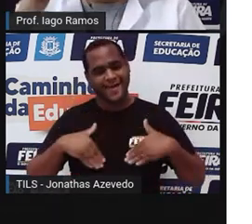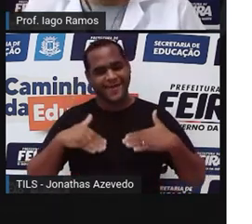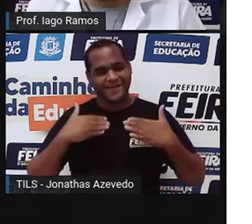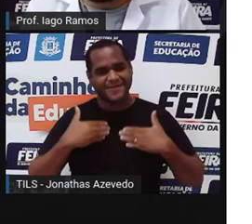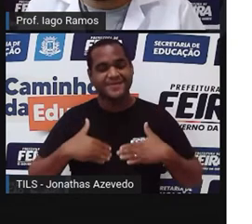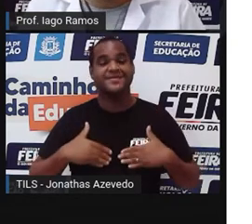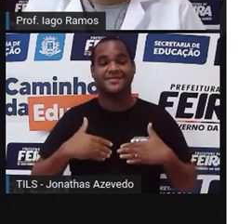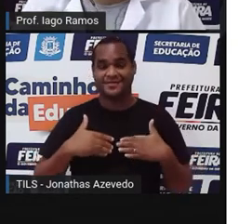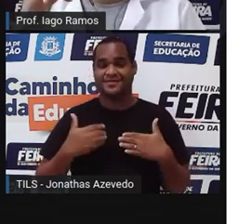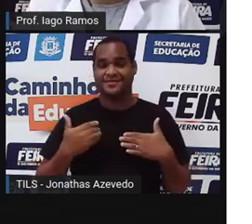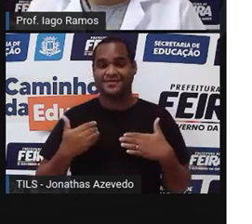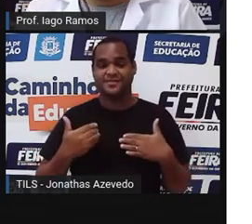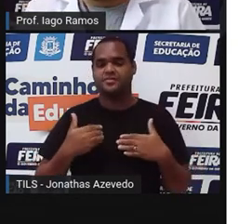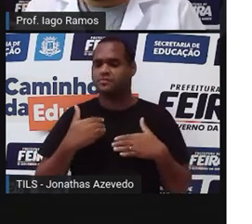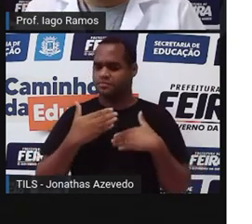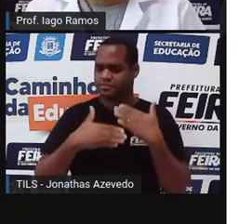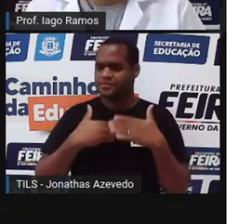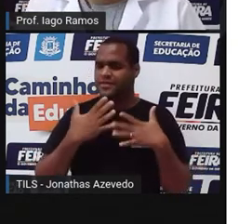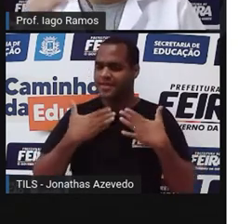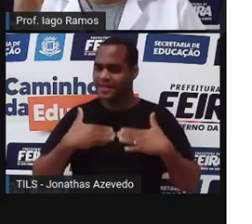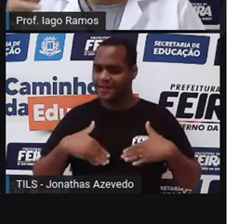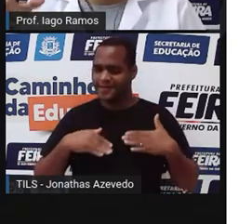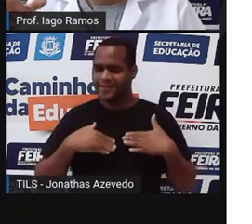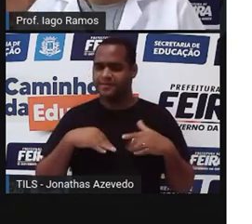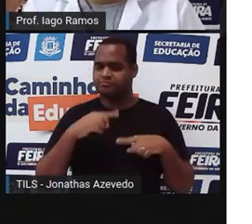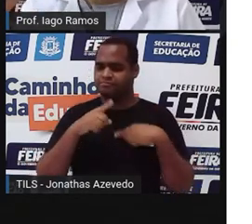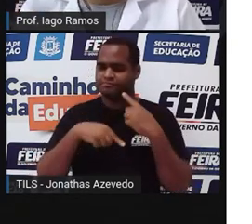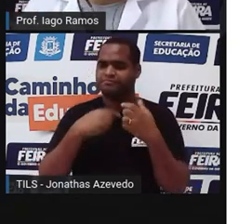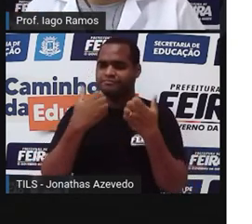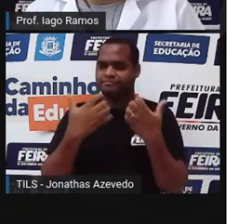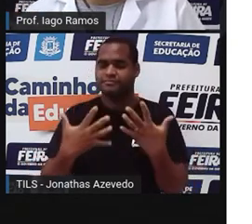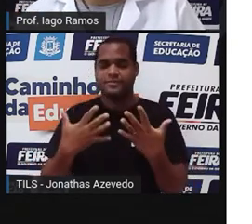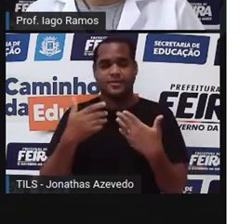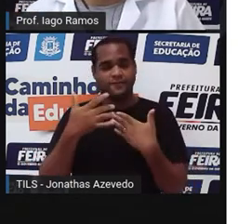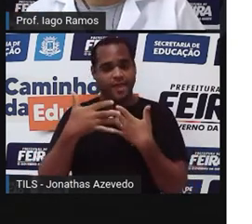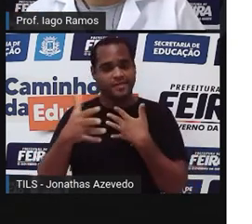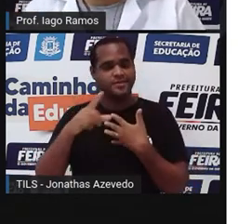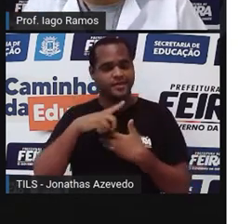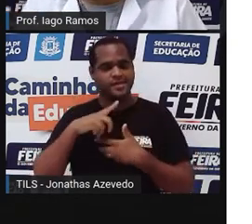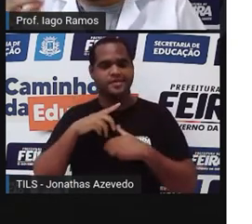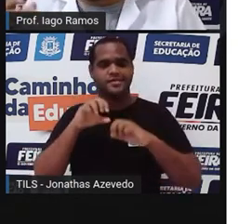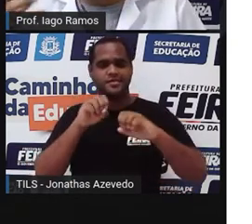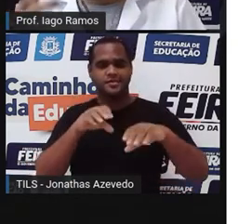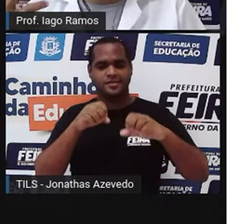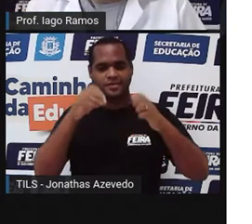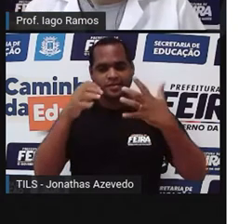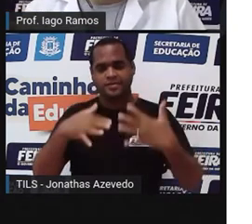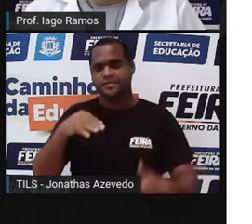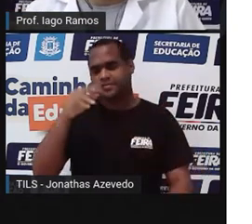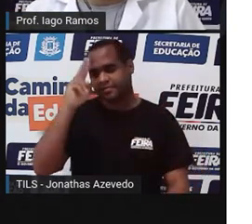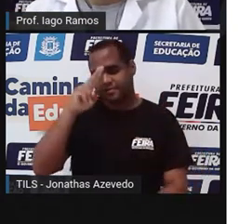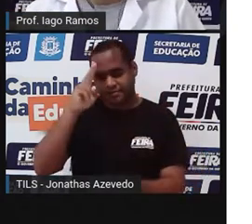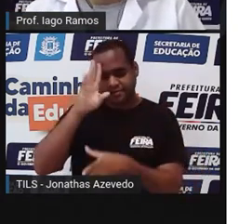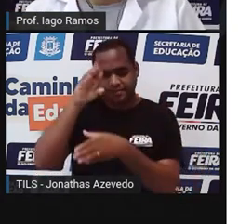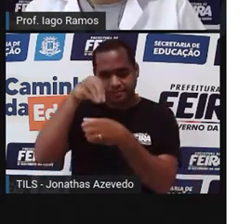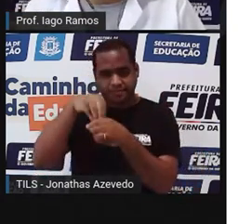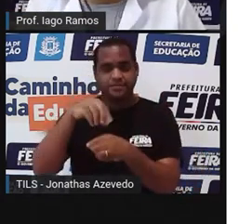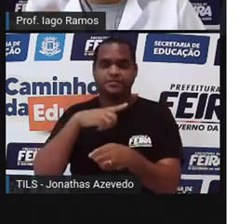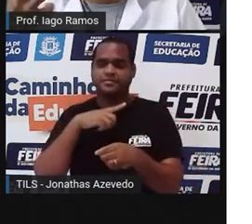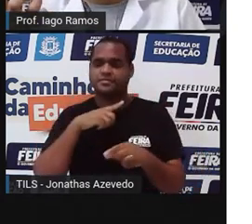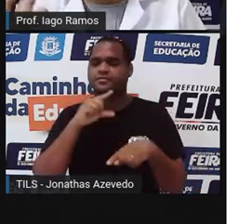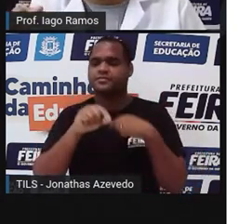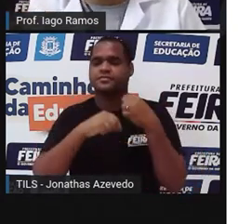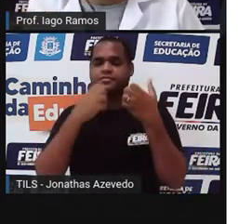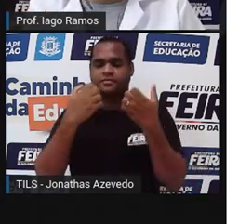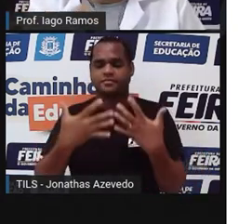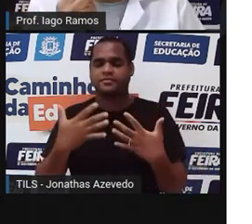calma, tranquilidade, porque a gente vai ainda ver coisas nessa aula. E dentro disso que a gente for vendo, a gente vai